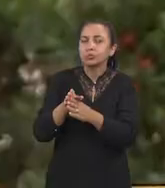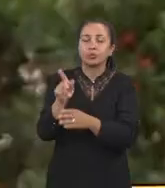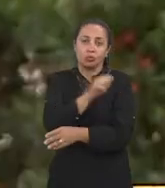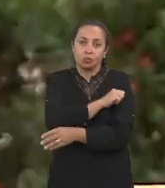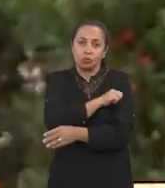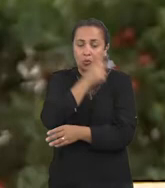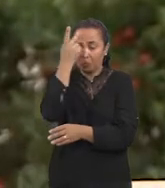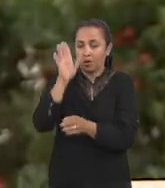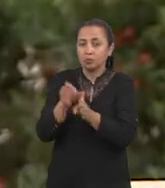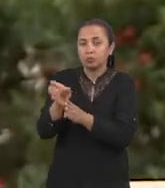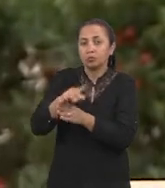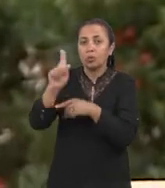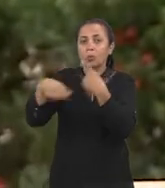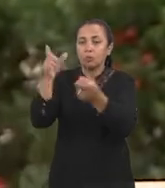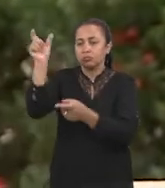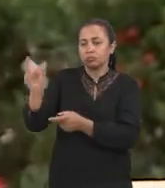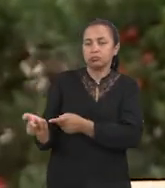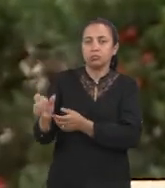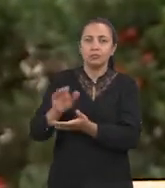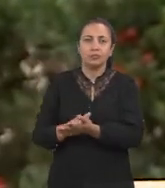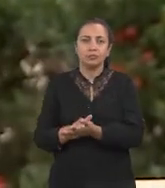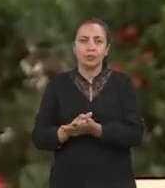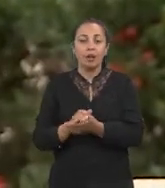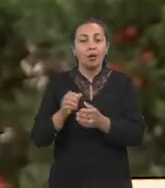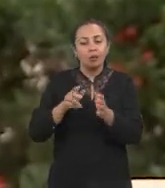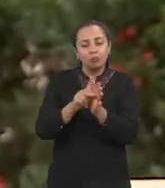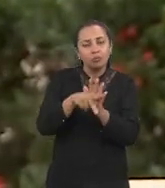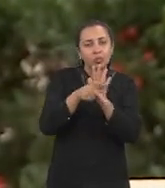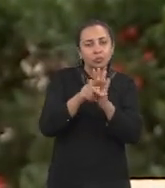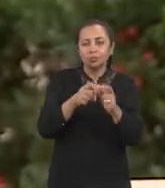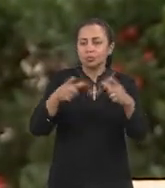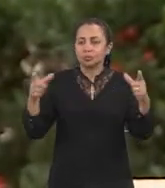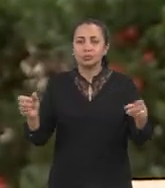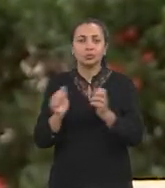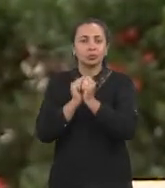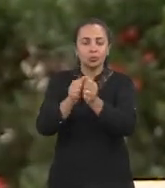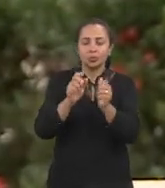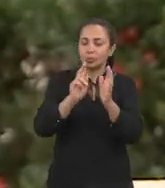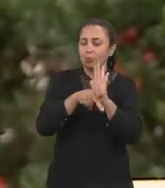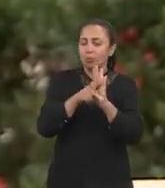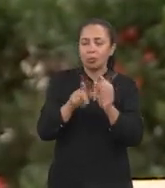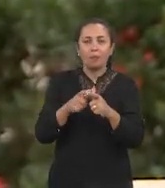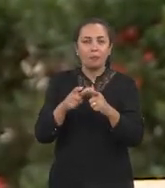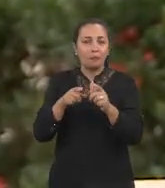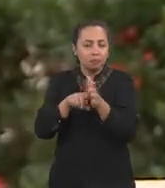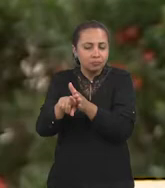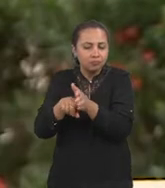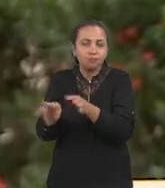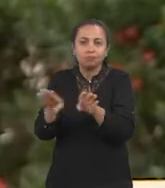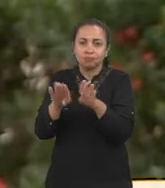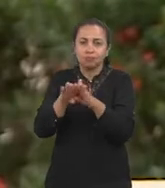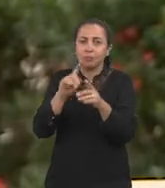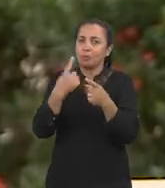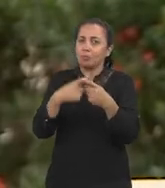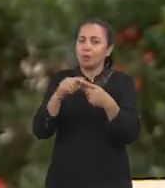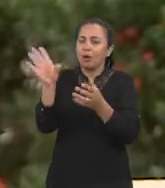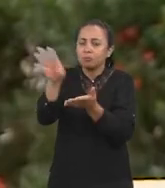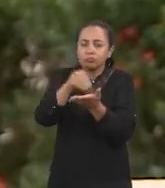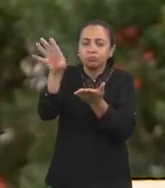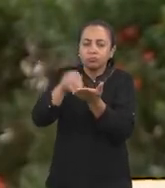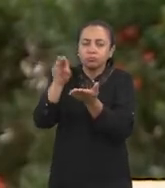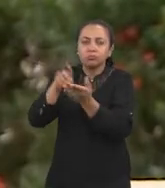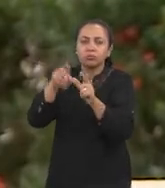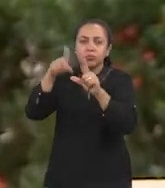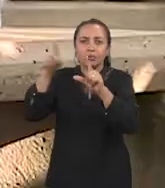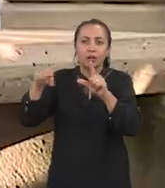equipe. Esse projeto é extensão, mas ele é integrado com o projeto de pesquisa também, porque todos os dados coletados